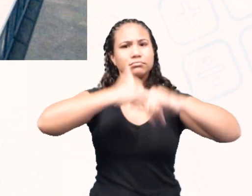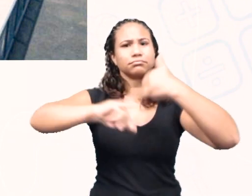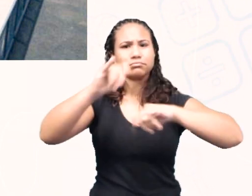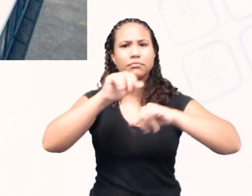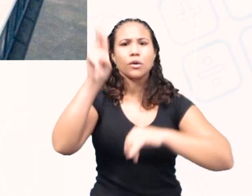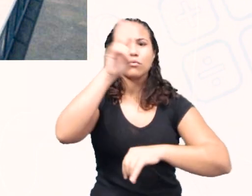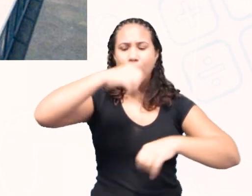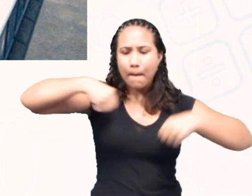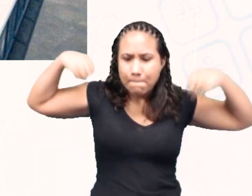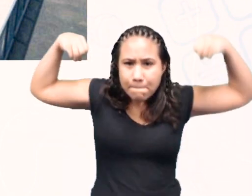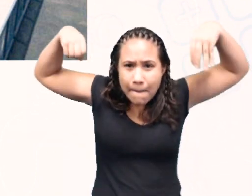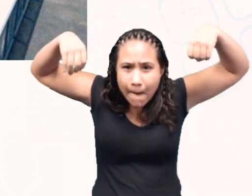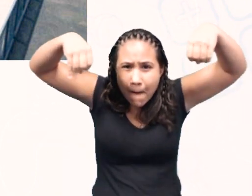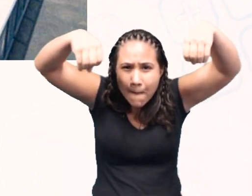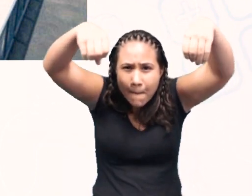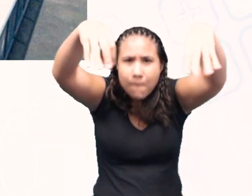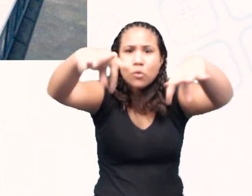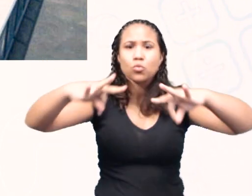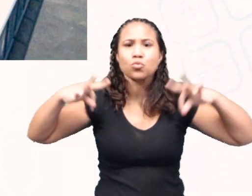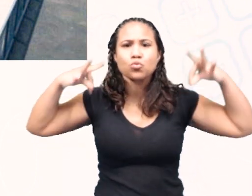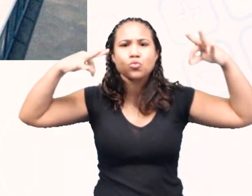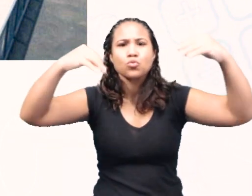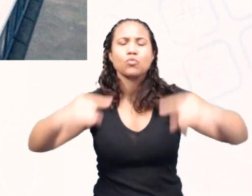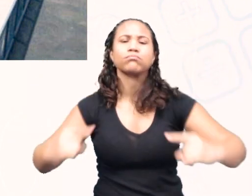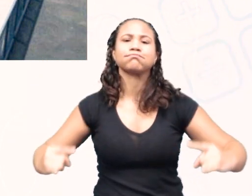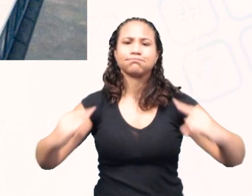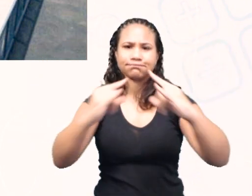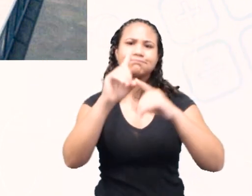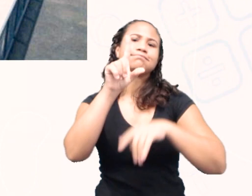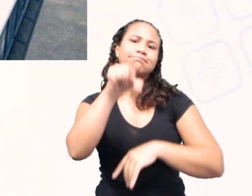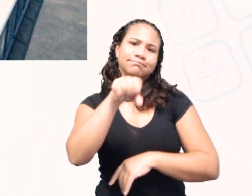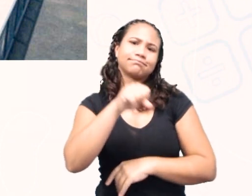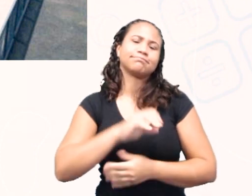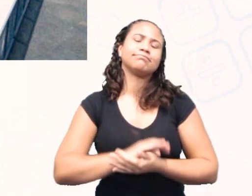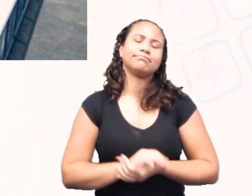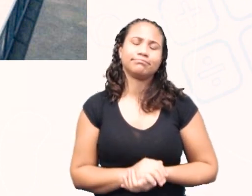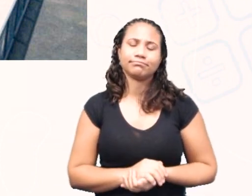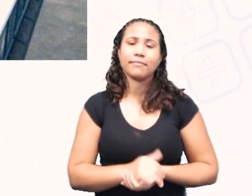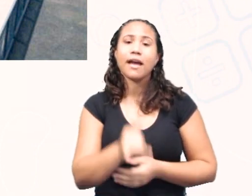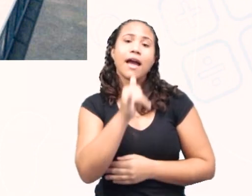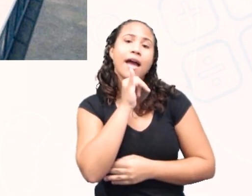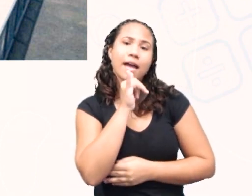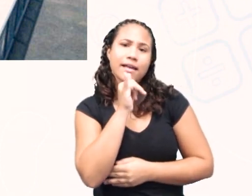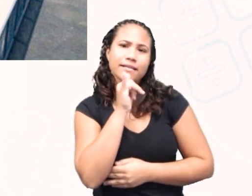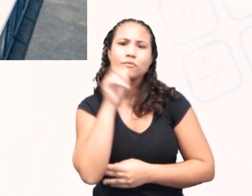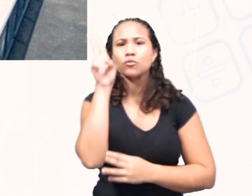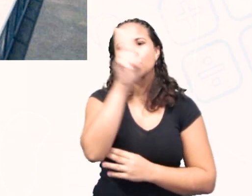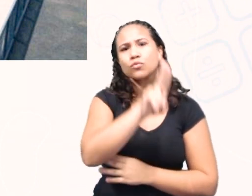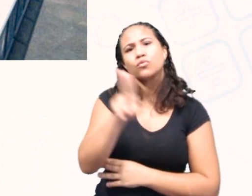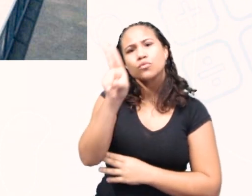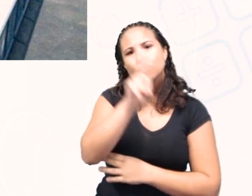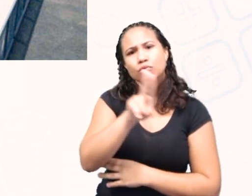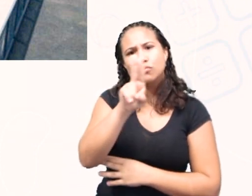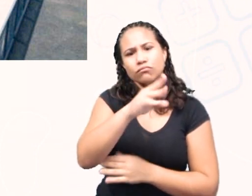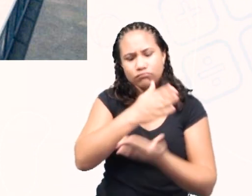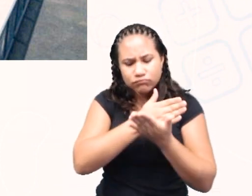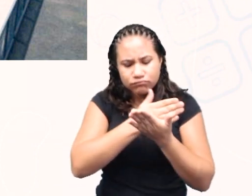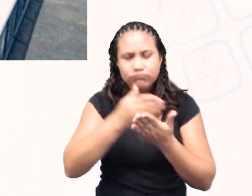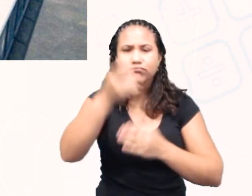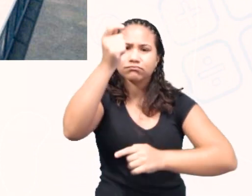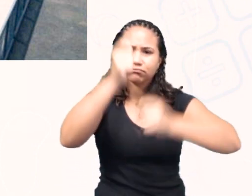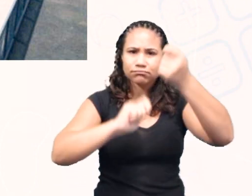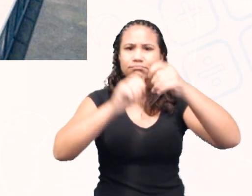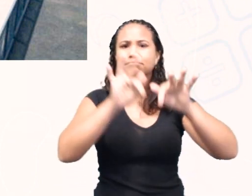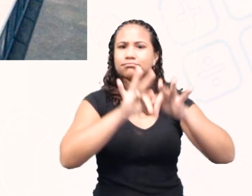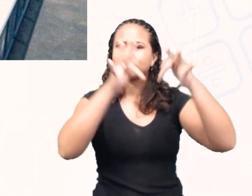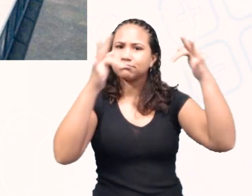de todo o parque. Esse é um exemplo da utilização do princípio das máquinas